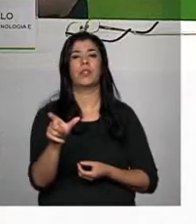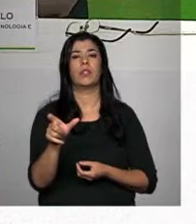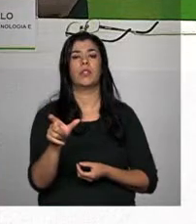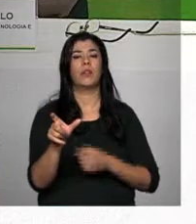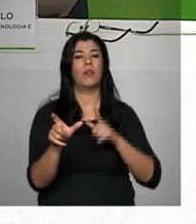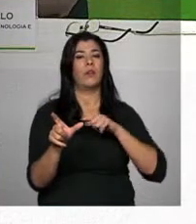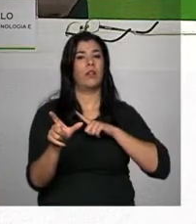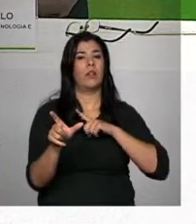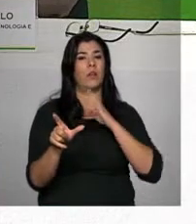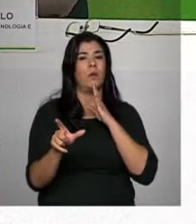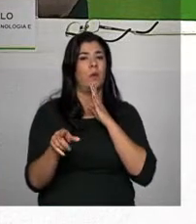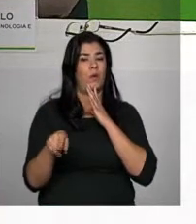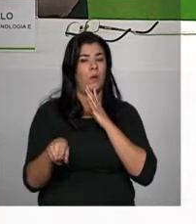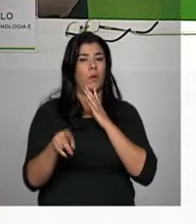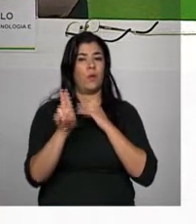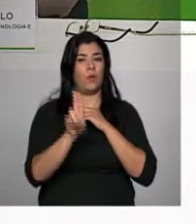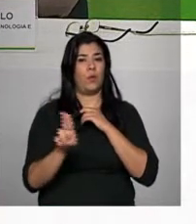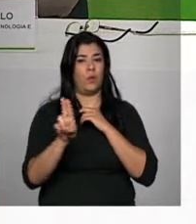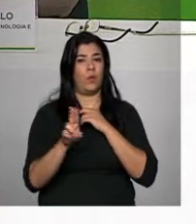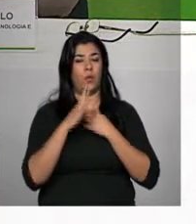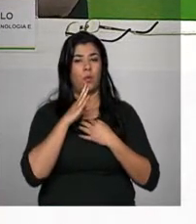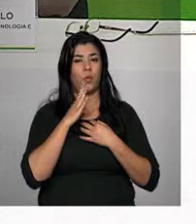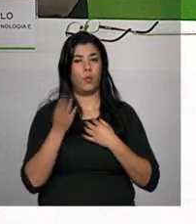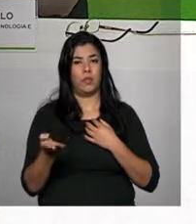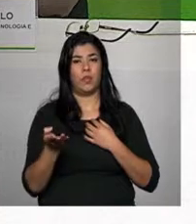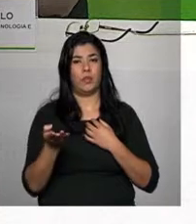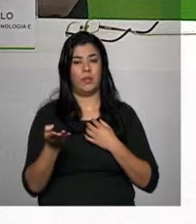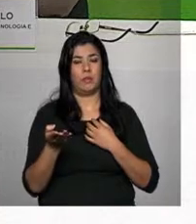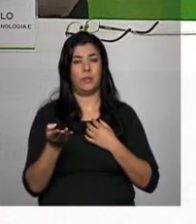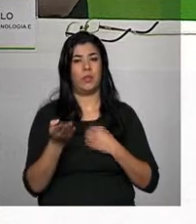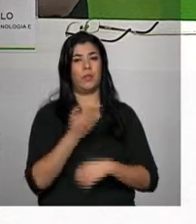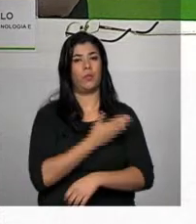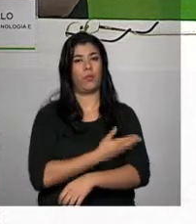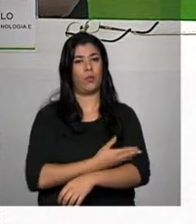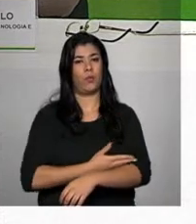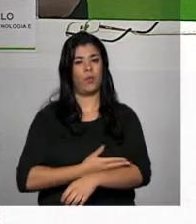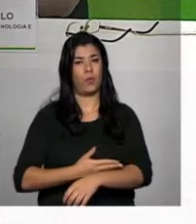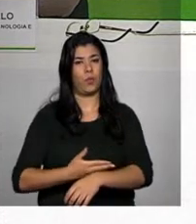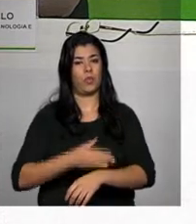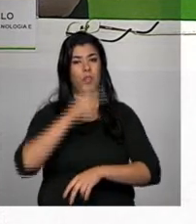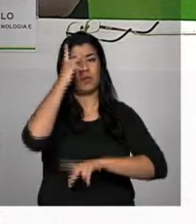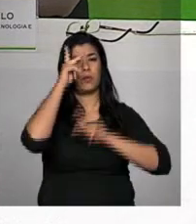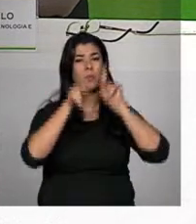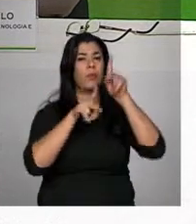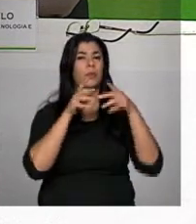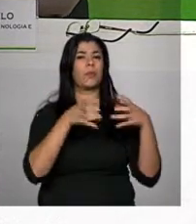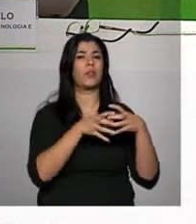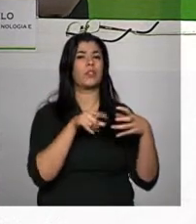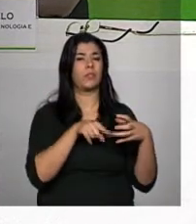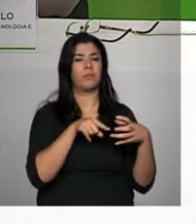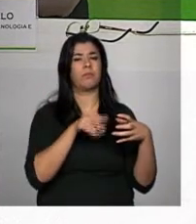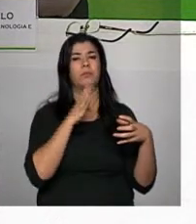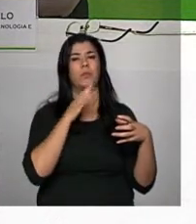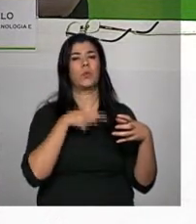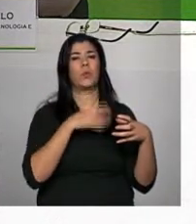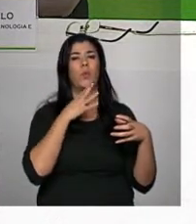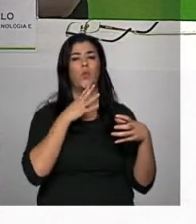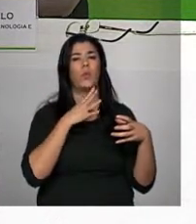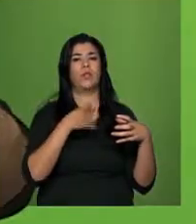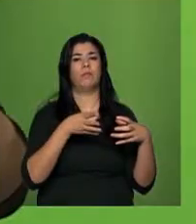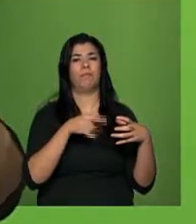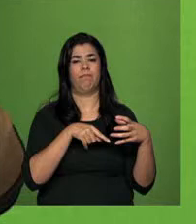conhecimento tradicional de populações e povos tradicionais,